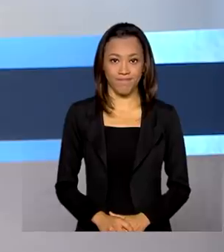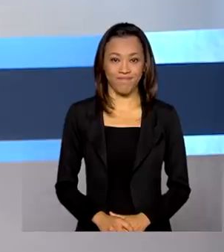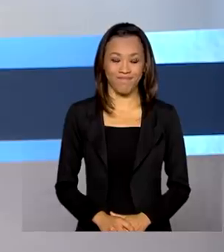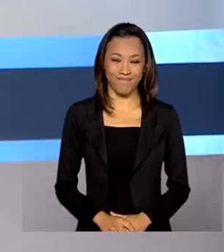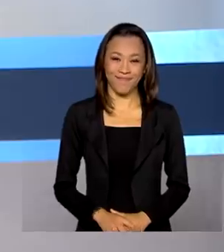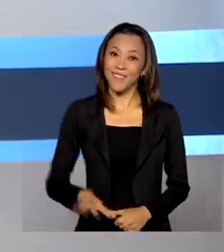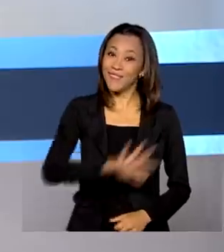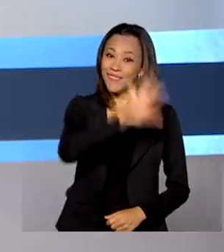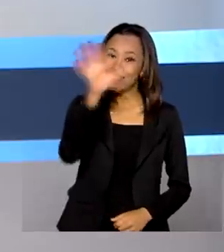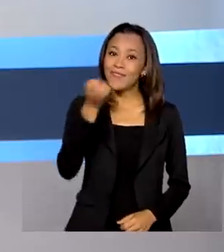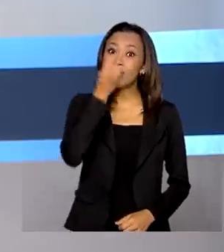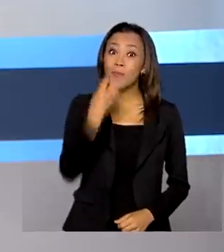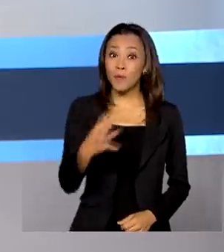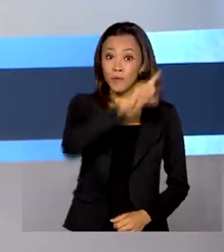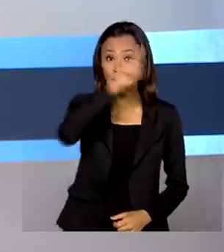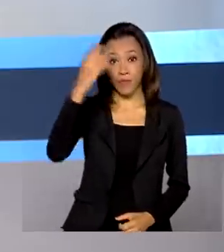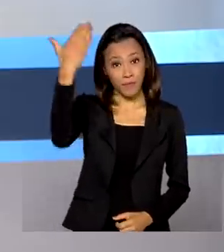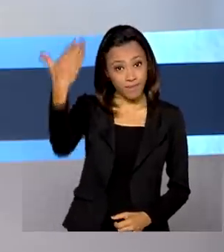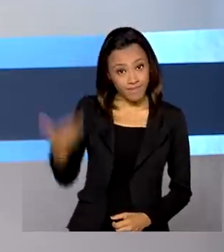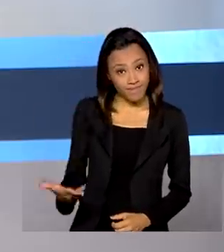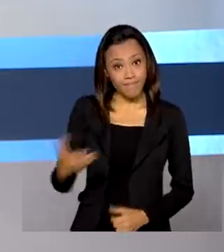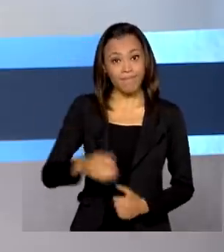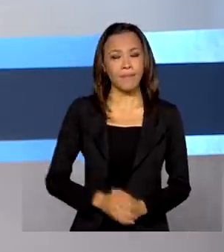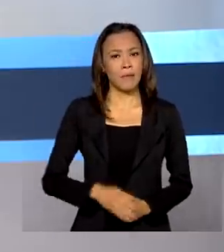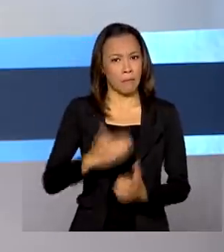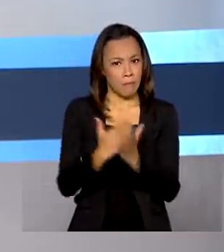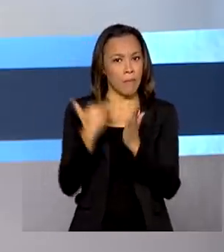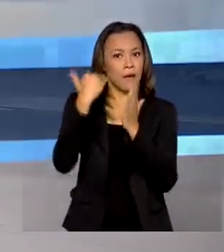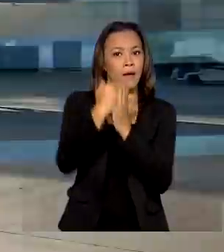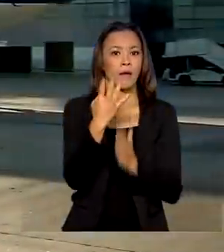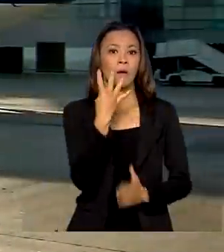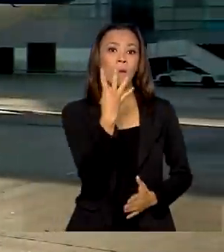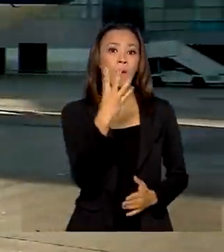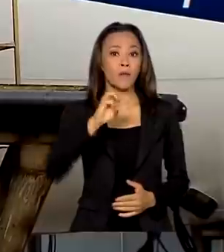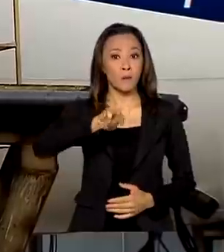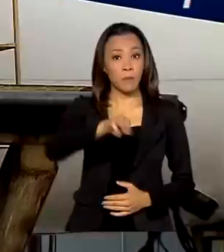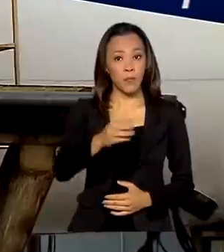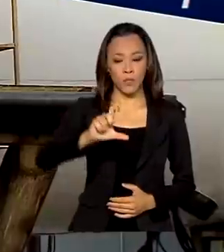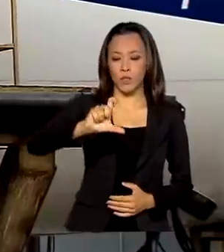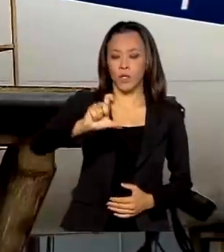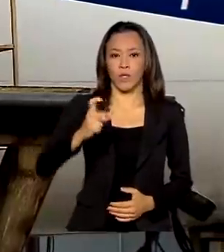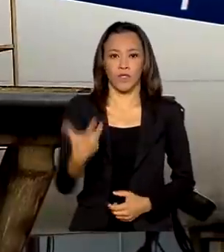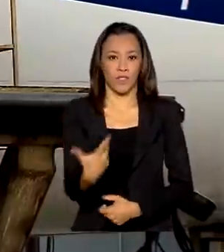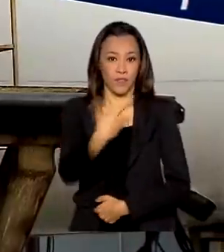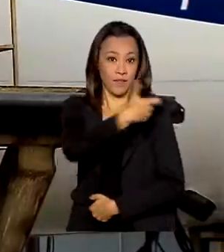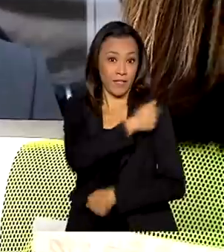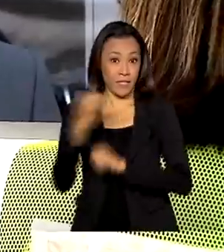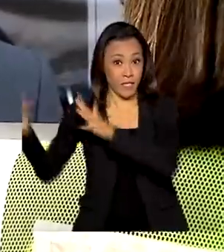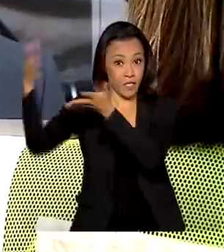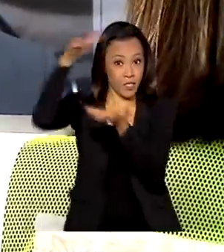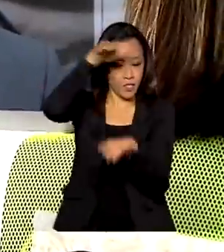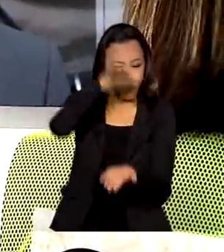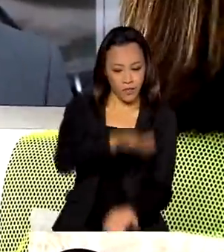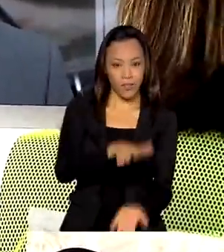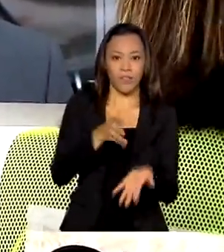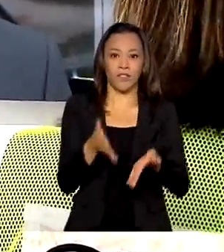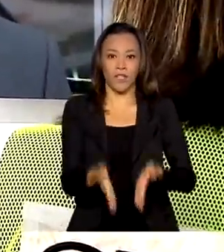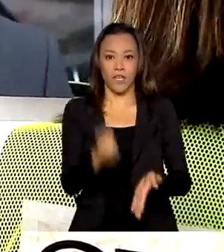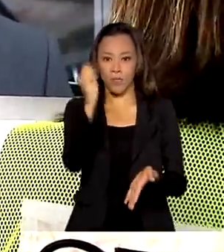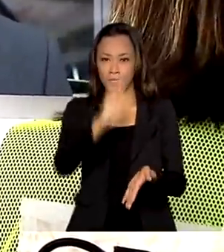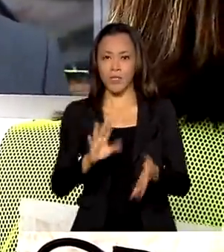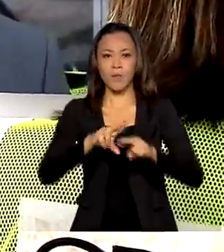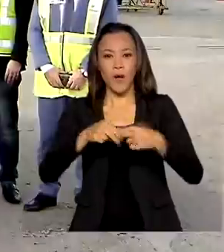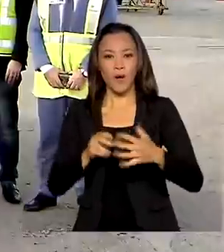Olá, bom dia pra você! Mais 4 milhões de doses de vacinas chegam ao Brasil por meio do